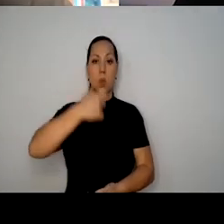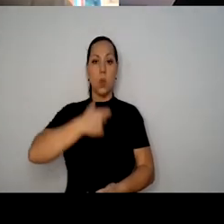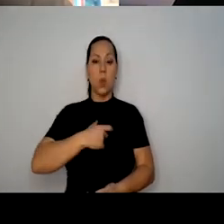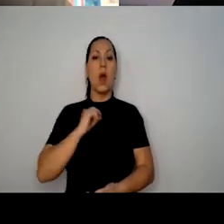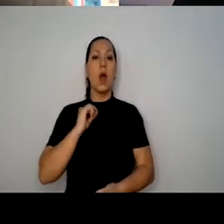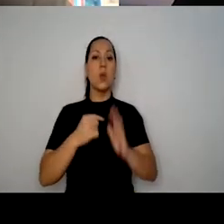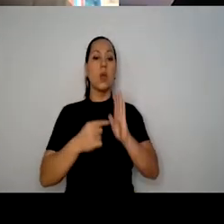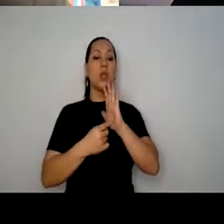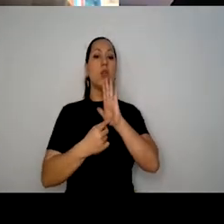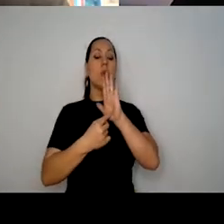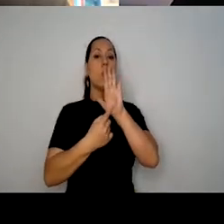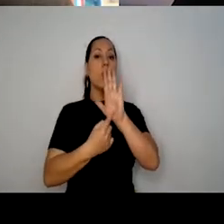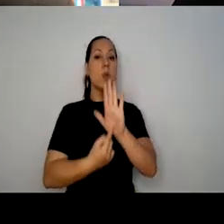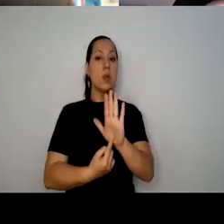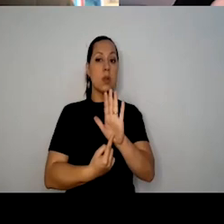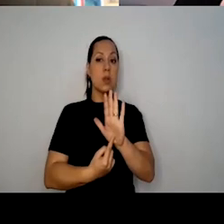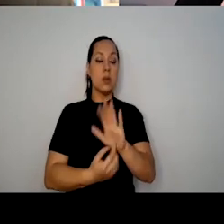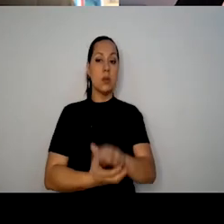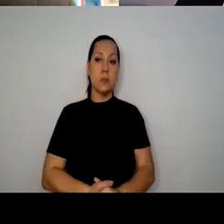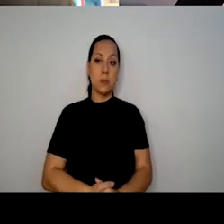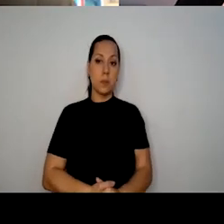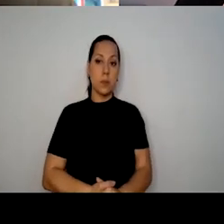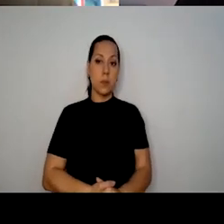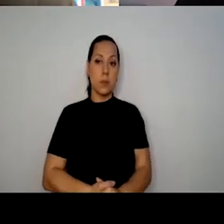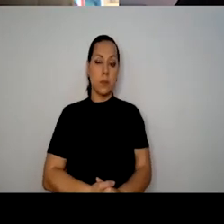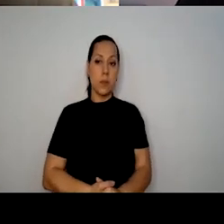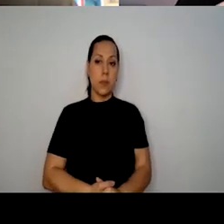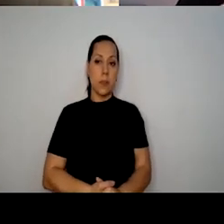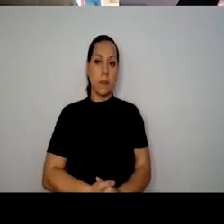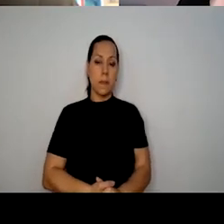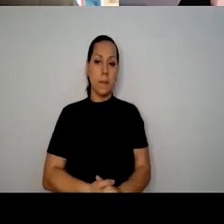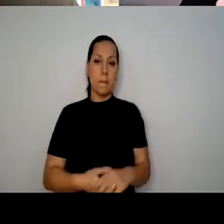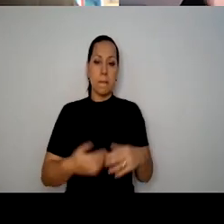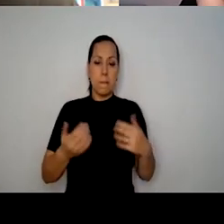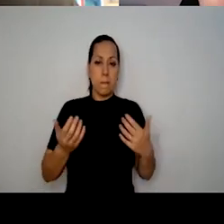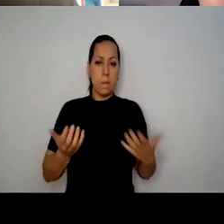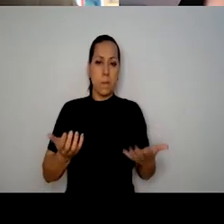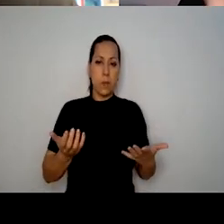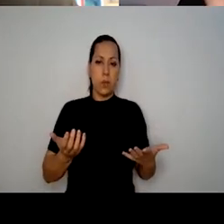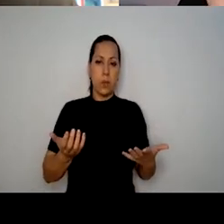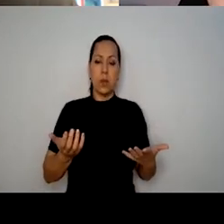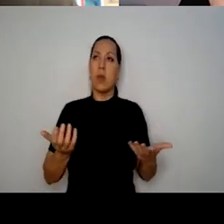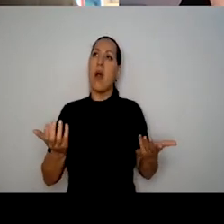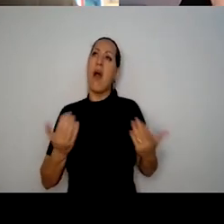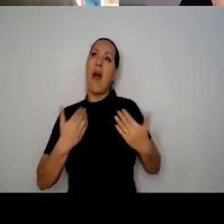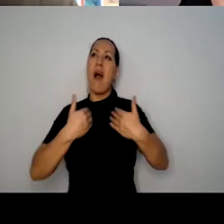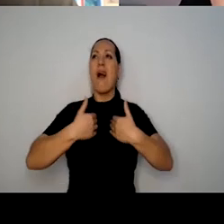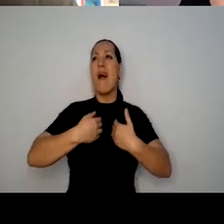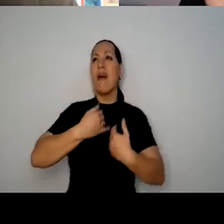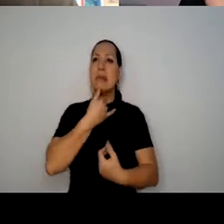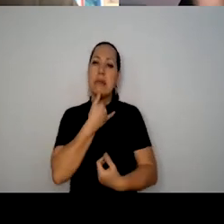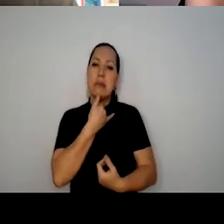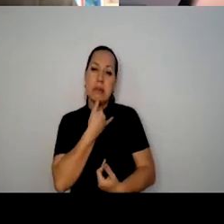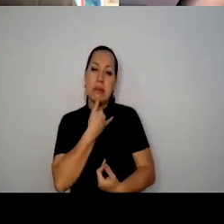Né? Então, eu dizia... Não é assim, não é... Ai, eu tristinha. Não.